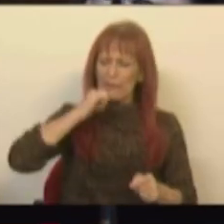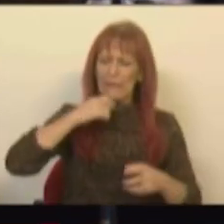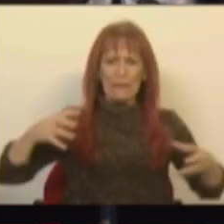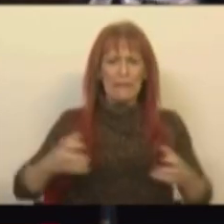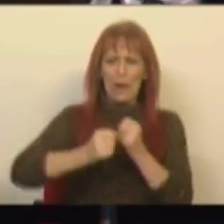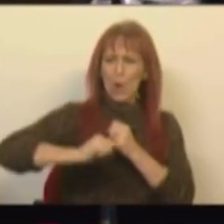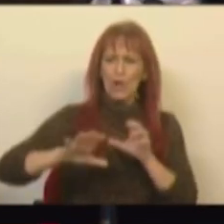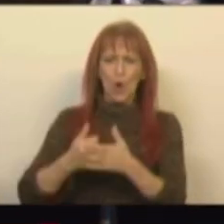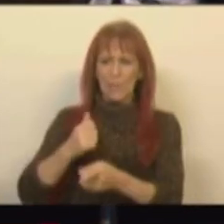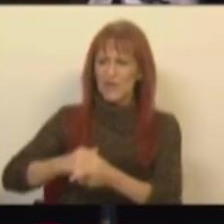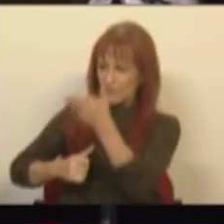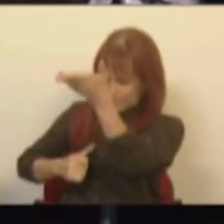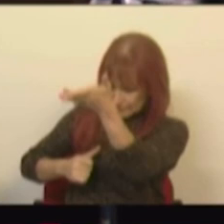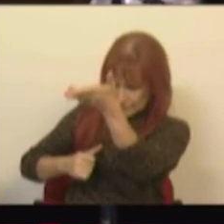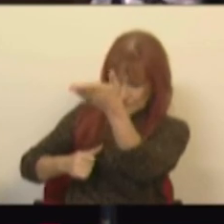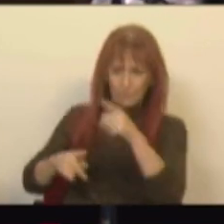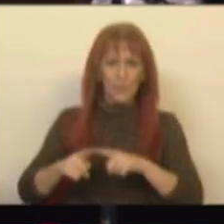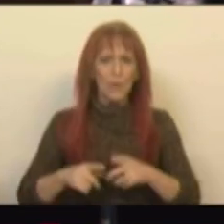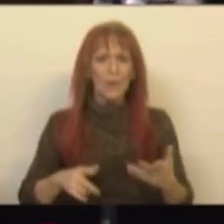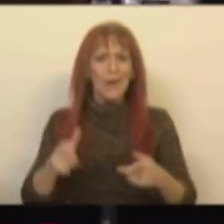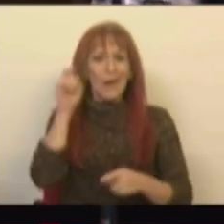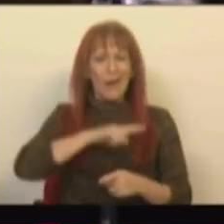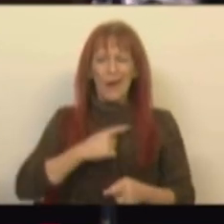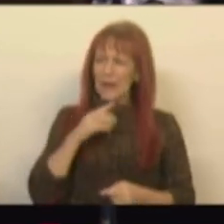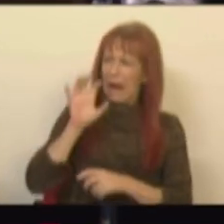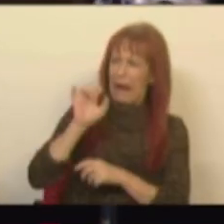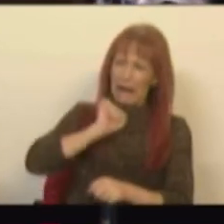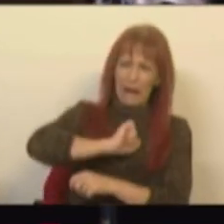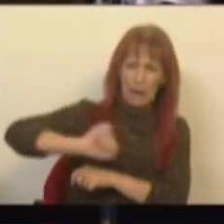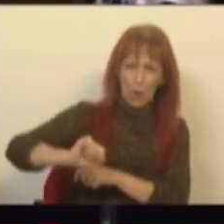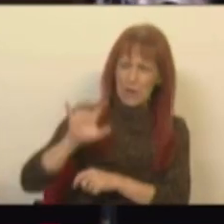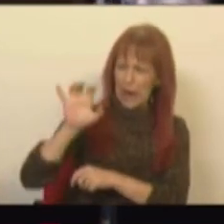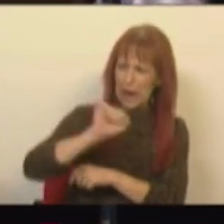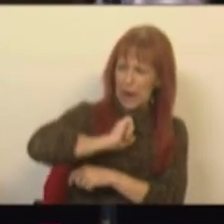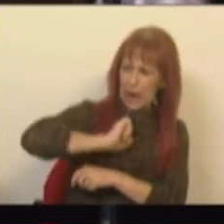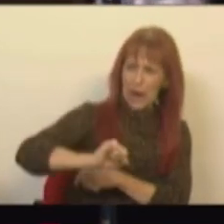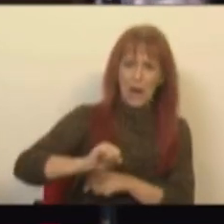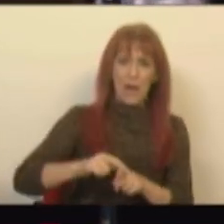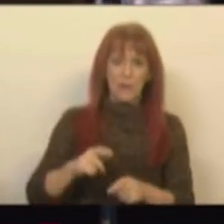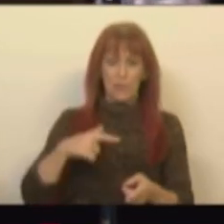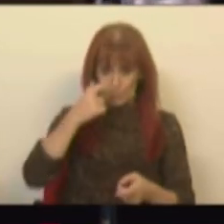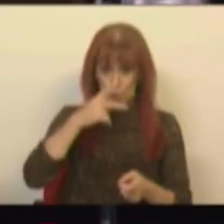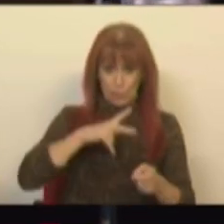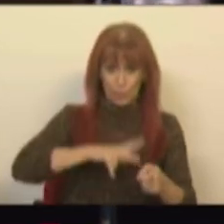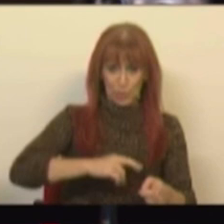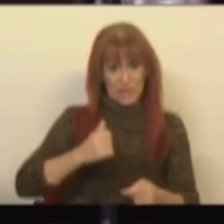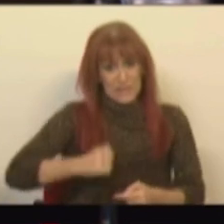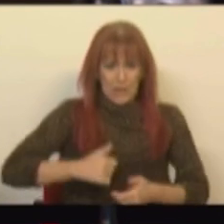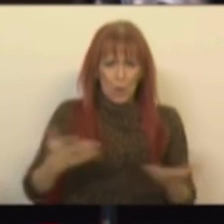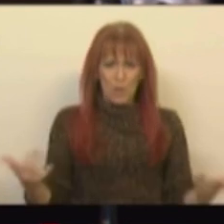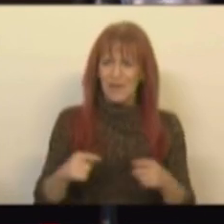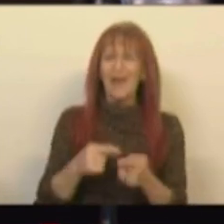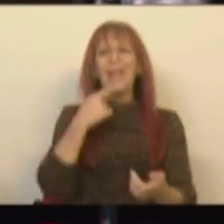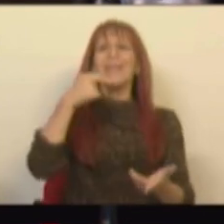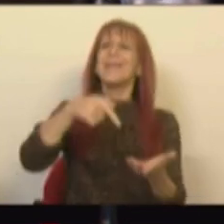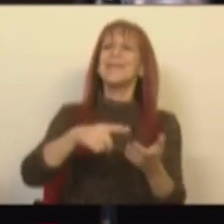com a comunidade cigana, o injuriador, insultador de portugueses ciganos, vem ali